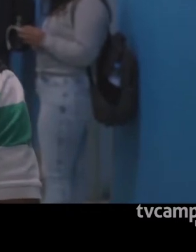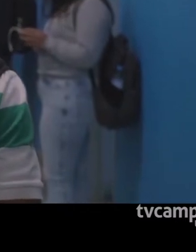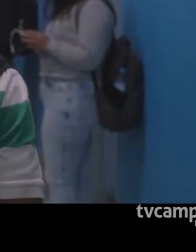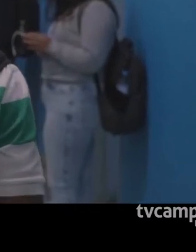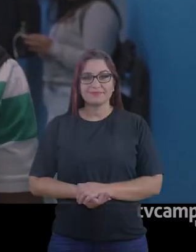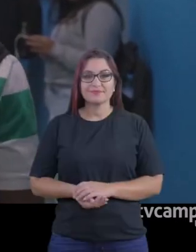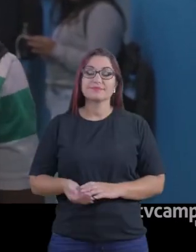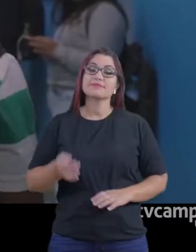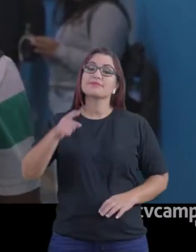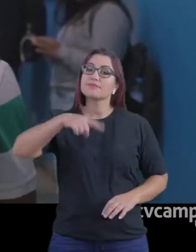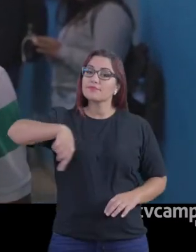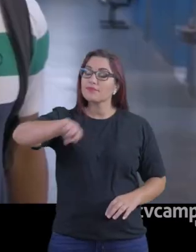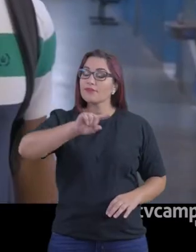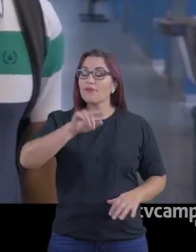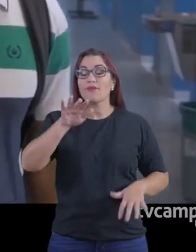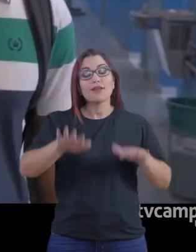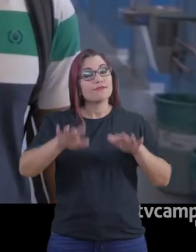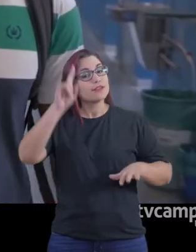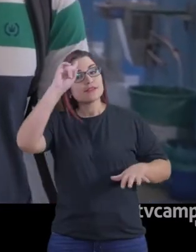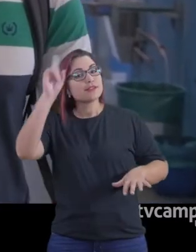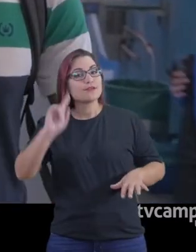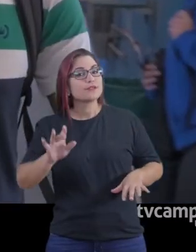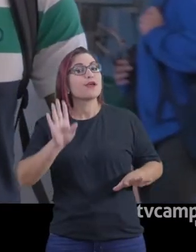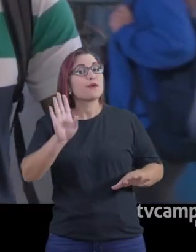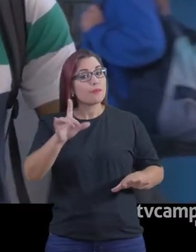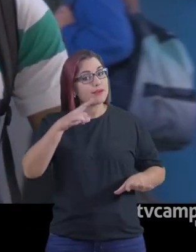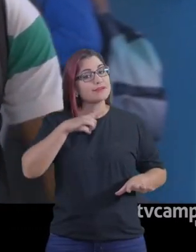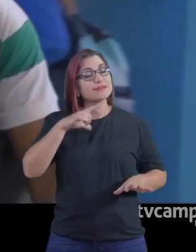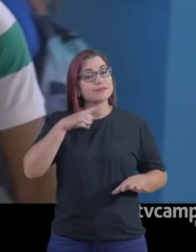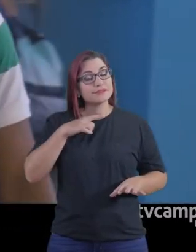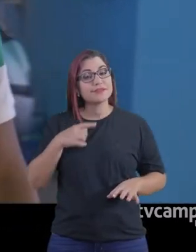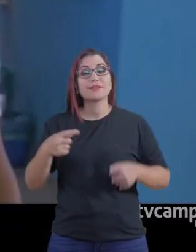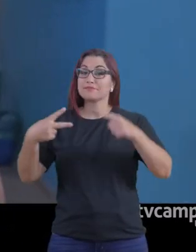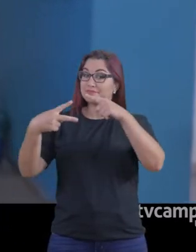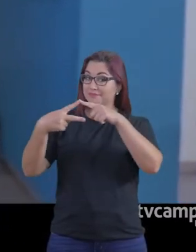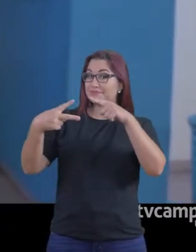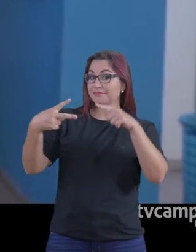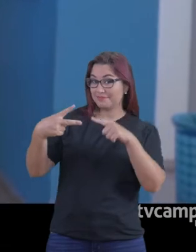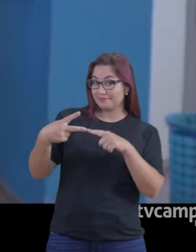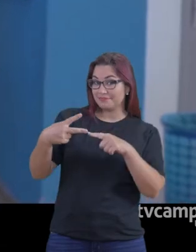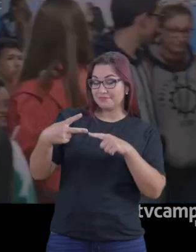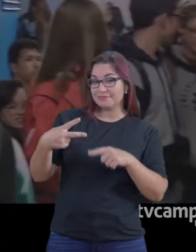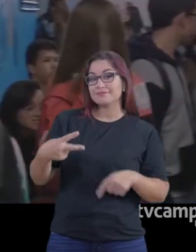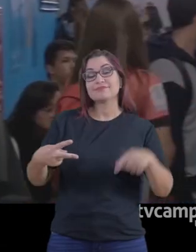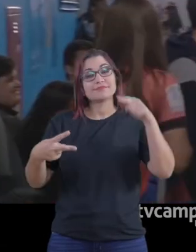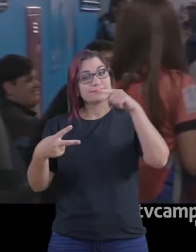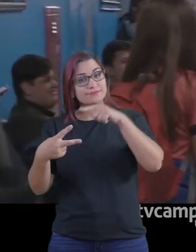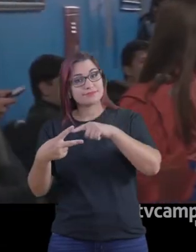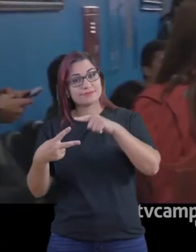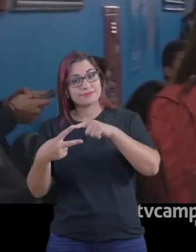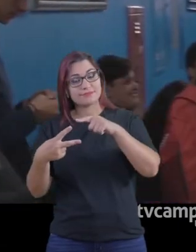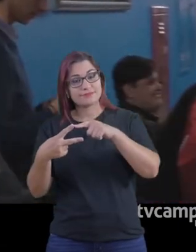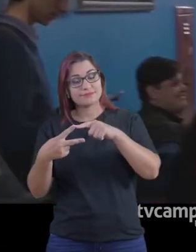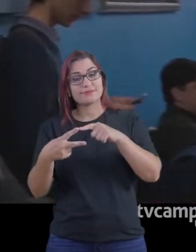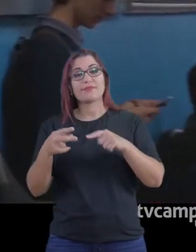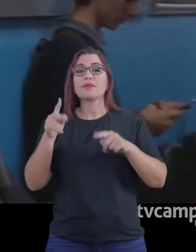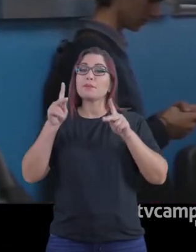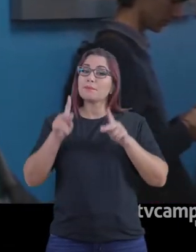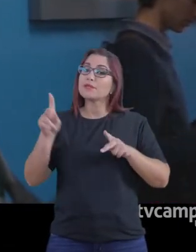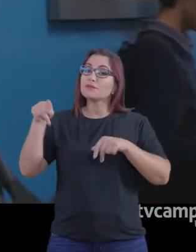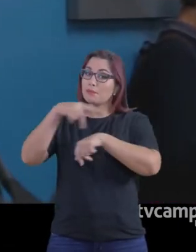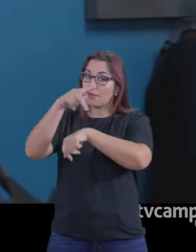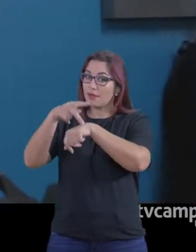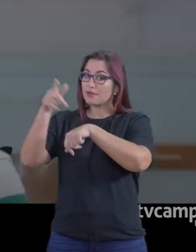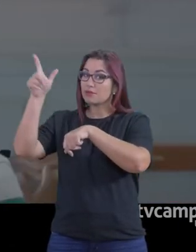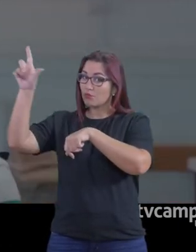Normalmente a gente não sabe, mas há uma diferença entre quem é imigrante e quem é o refugiado. O refúgio é uma categoria